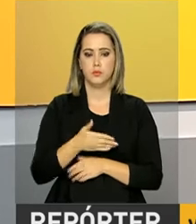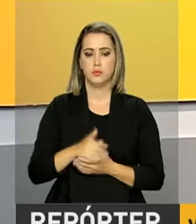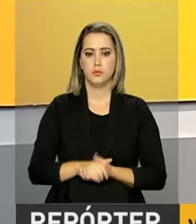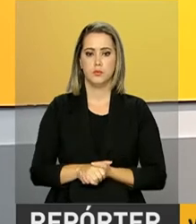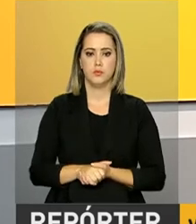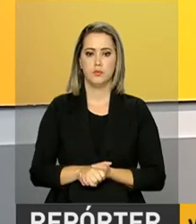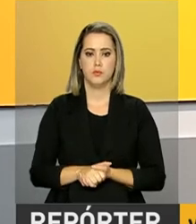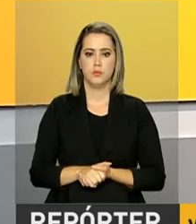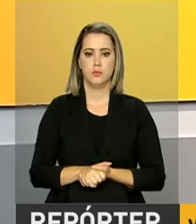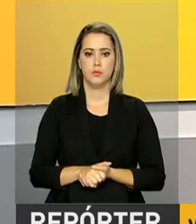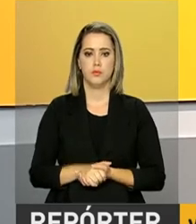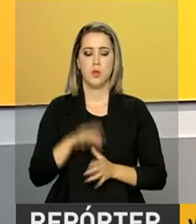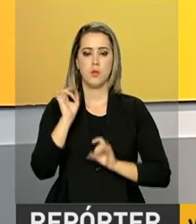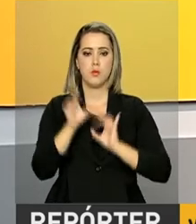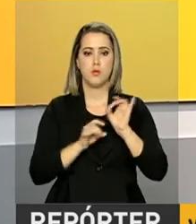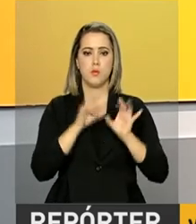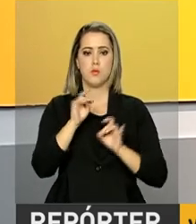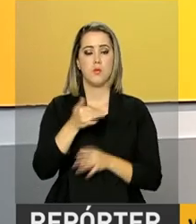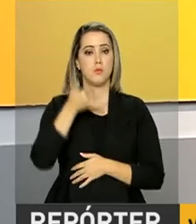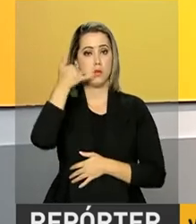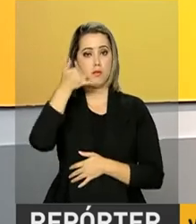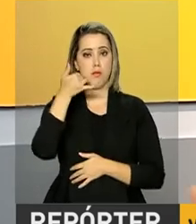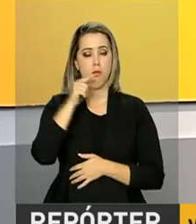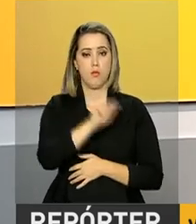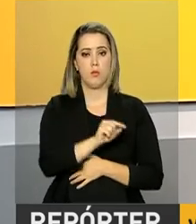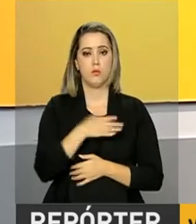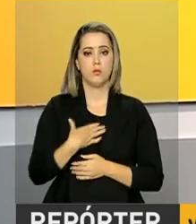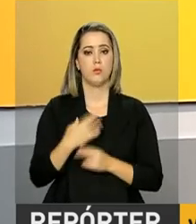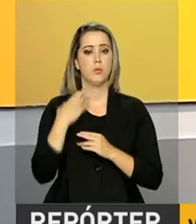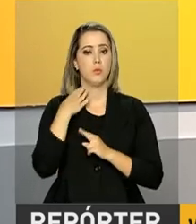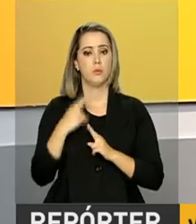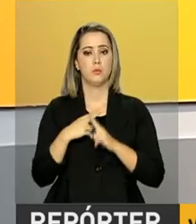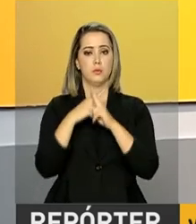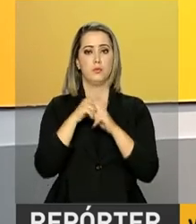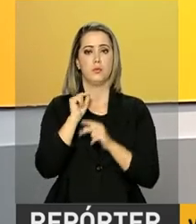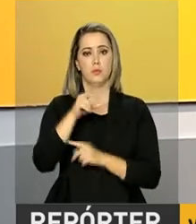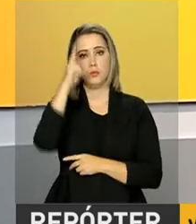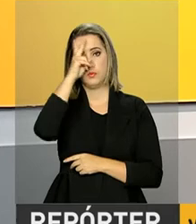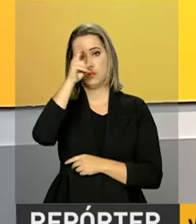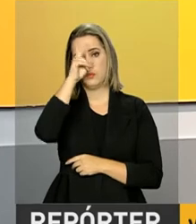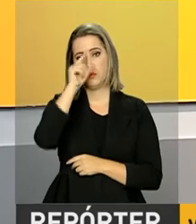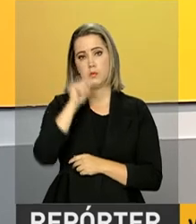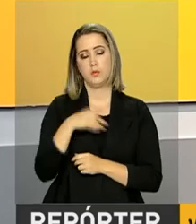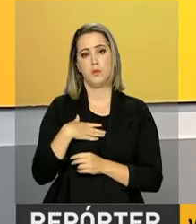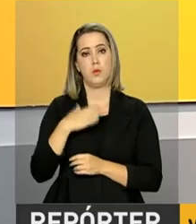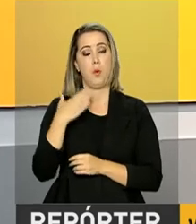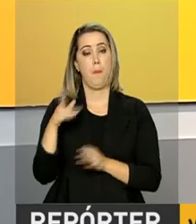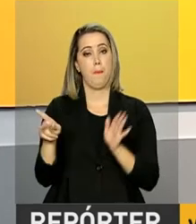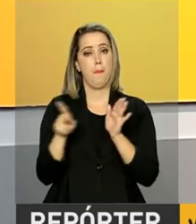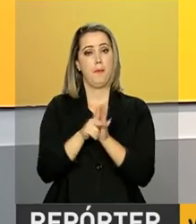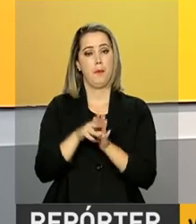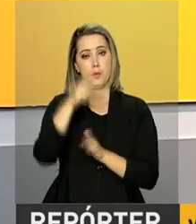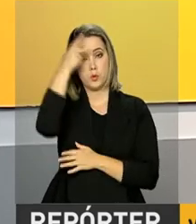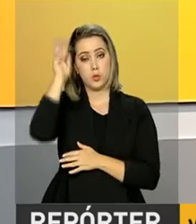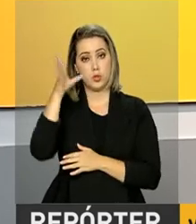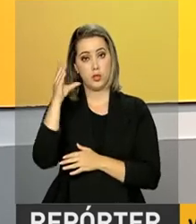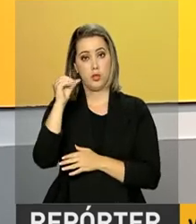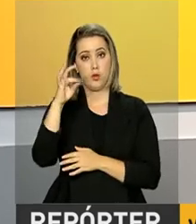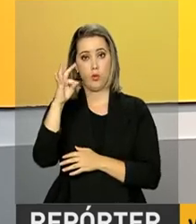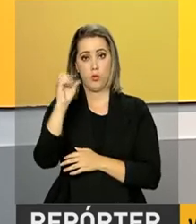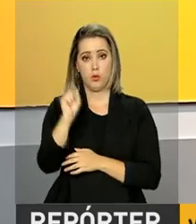o telefone especial disponibilizado pela Caixa Econômica. Vale lembrar que clientes da Caixa podem